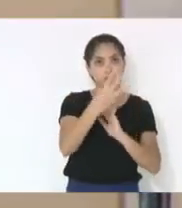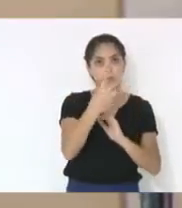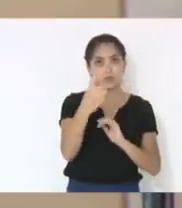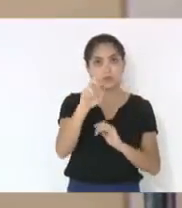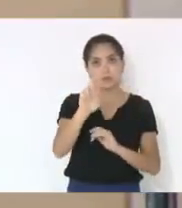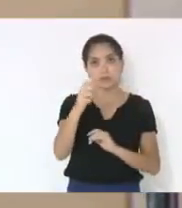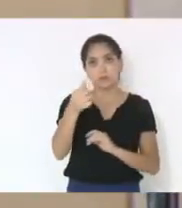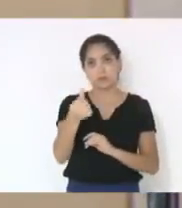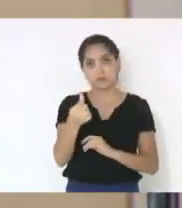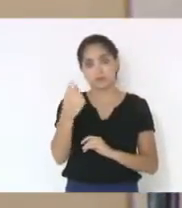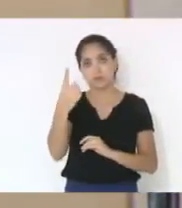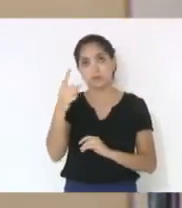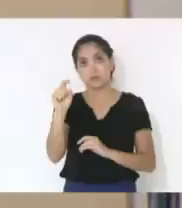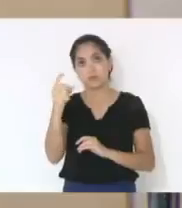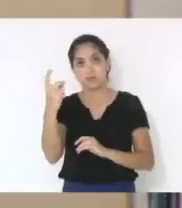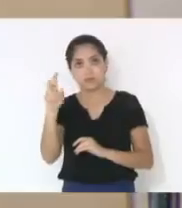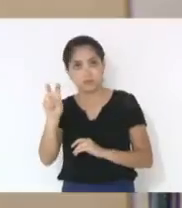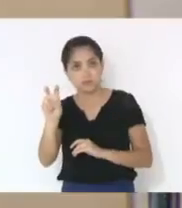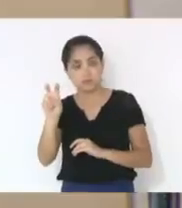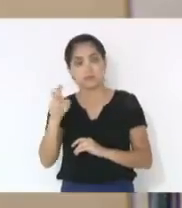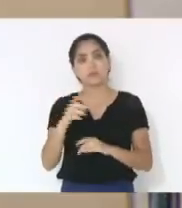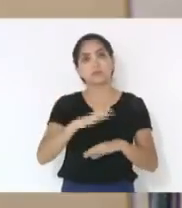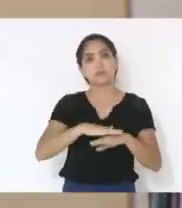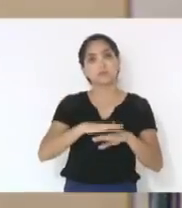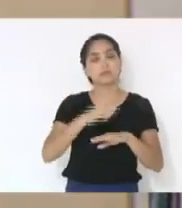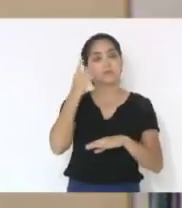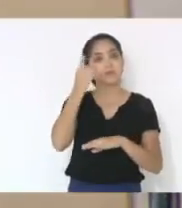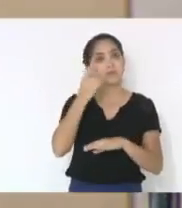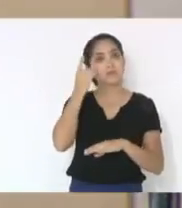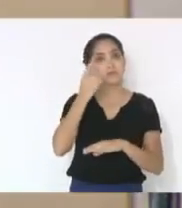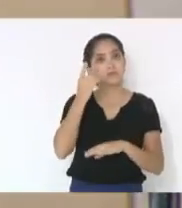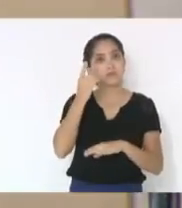,6, 2015, de autoria do deputado Patrício Desta.